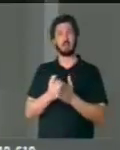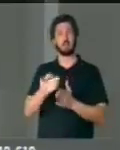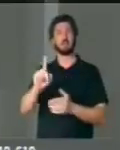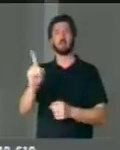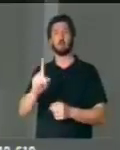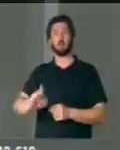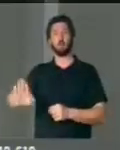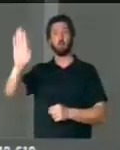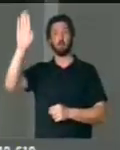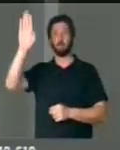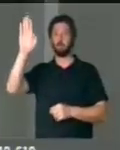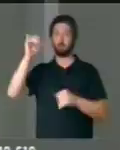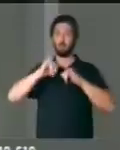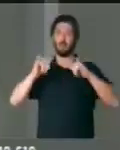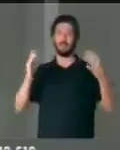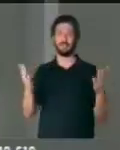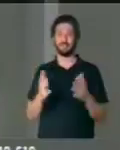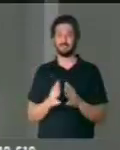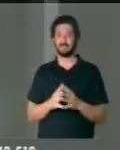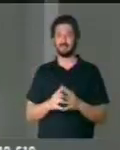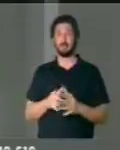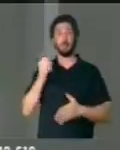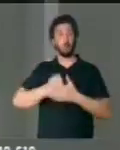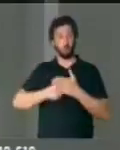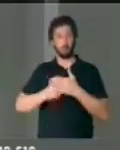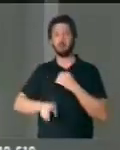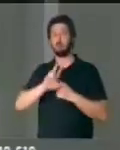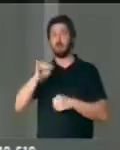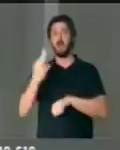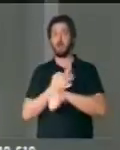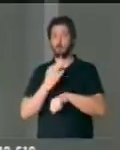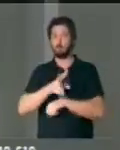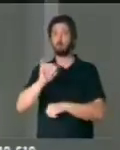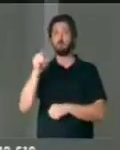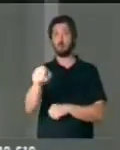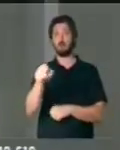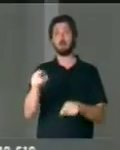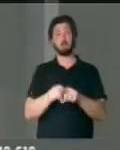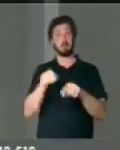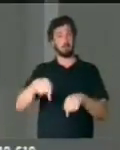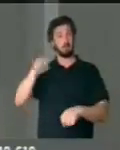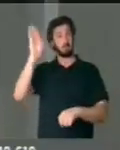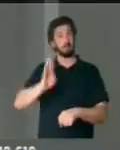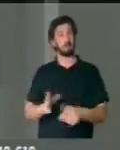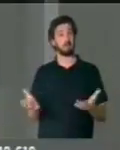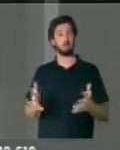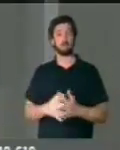promessas de campanha. Vai haver luta, vai haver resistência, inclusive aqui no Brasil.